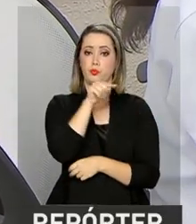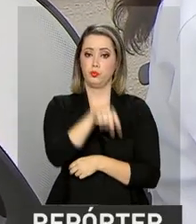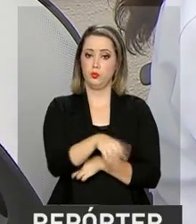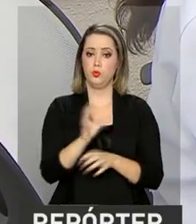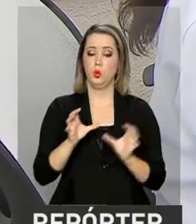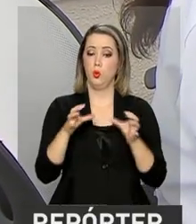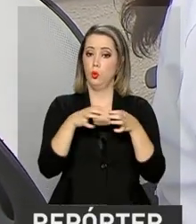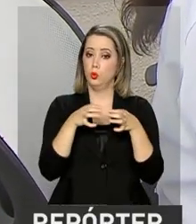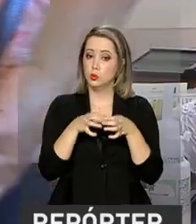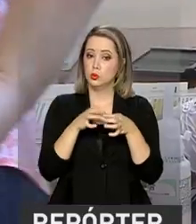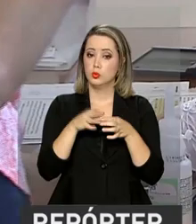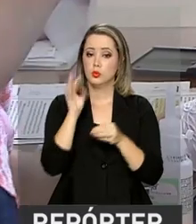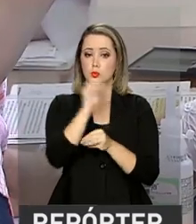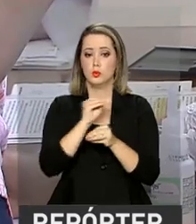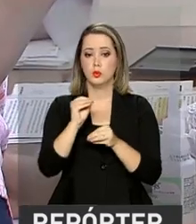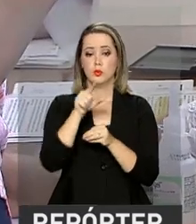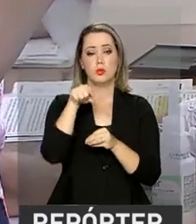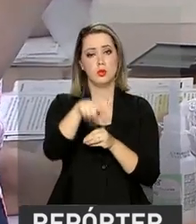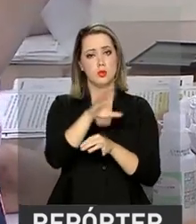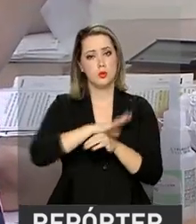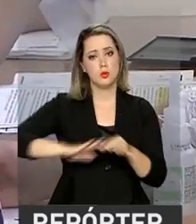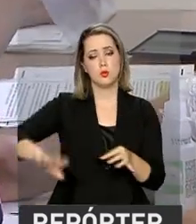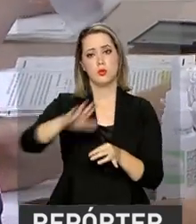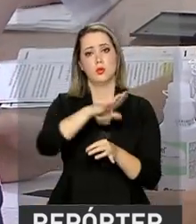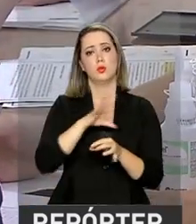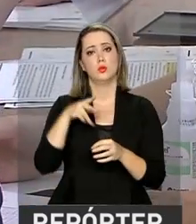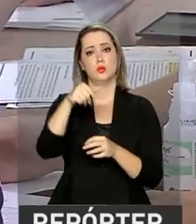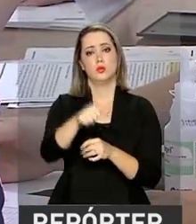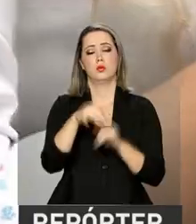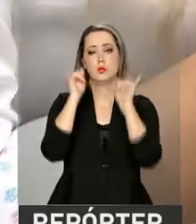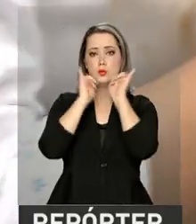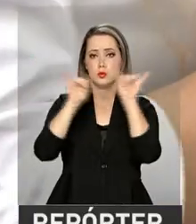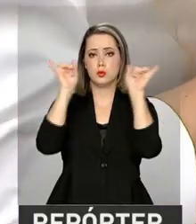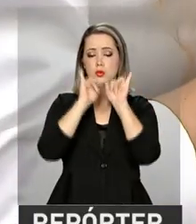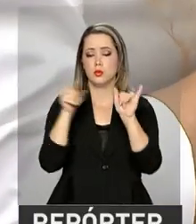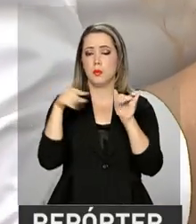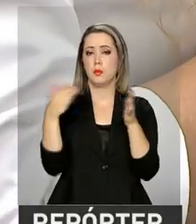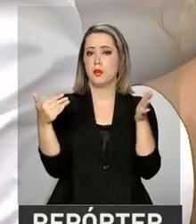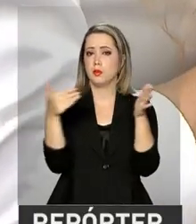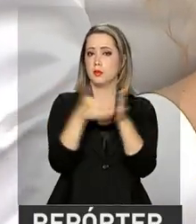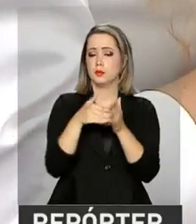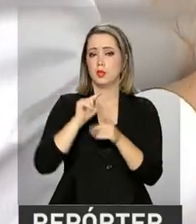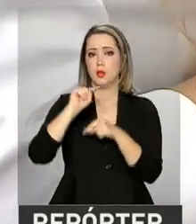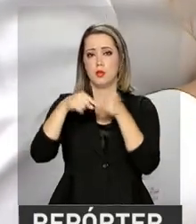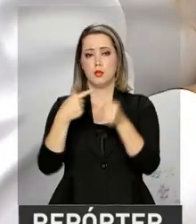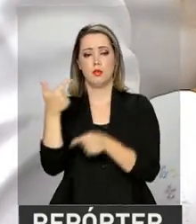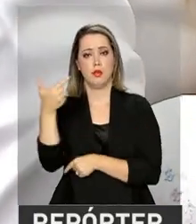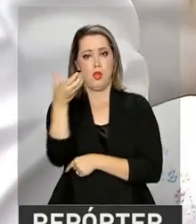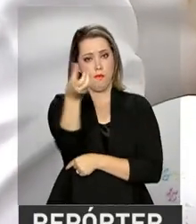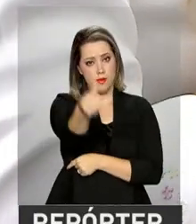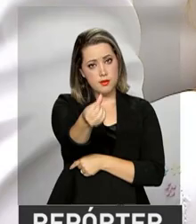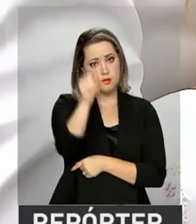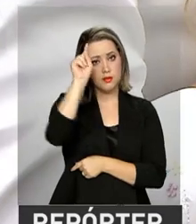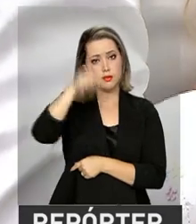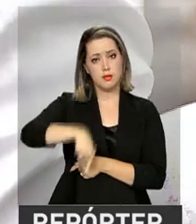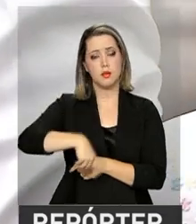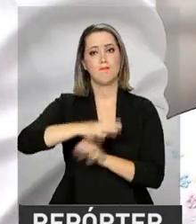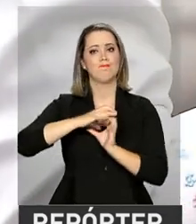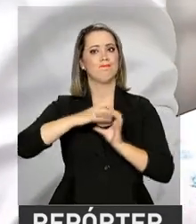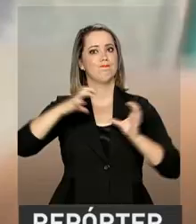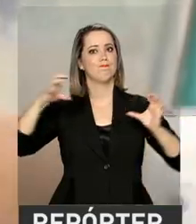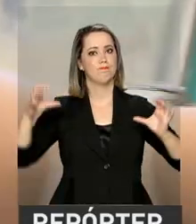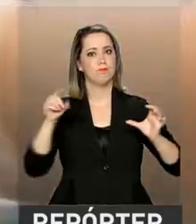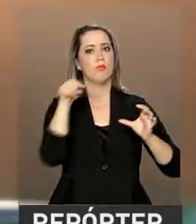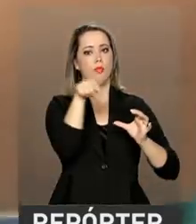estrutura para atender a esse público durante toda a campanha, que vai até o próximo dia 26, é de grande